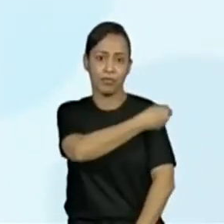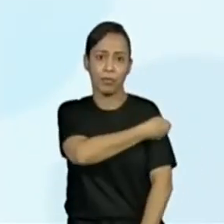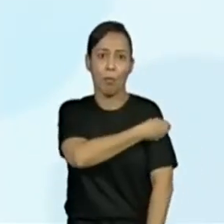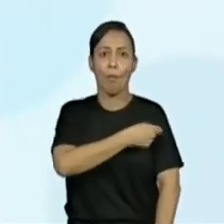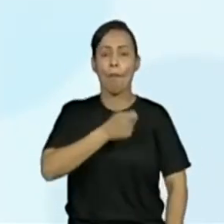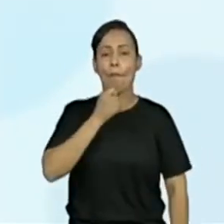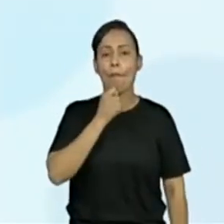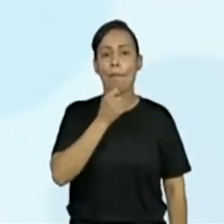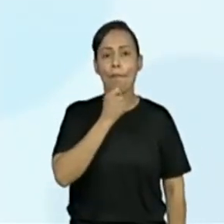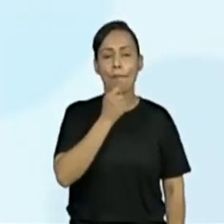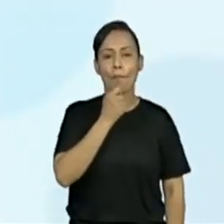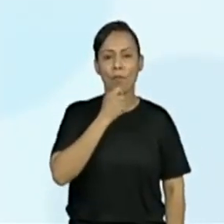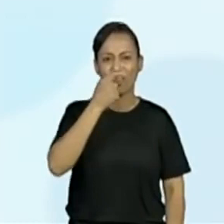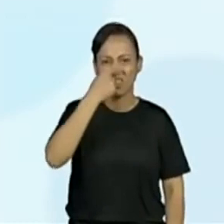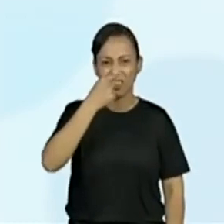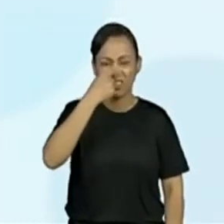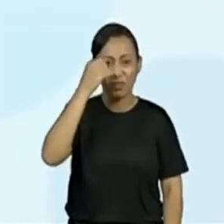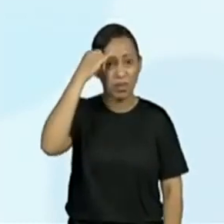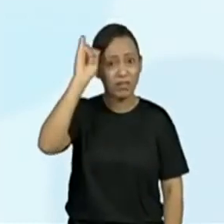Contra